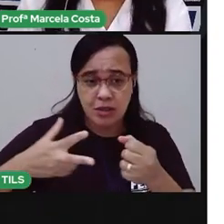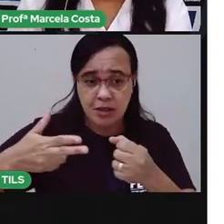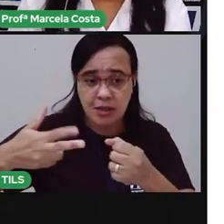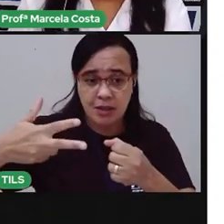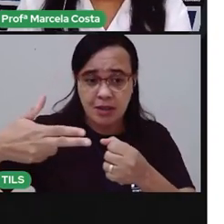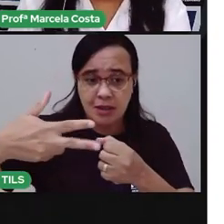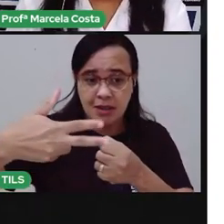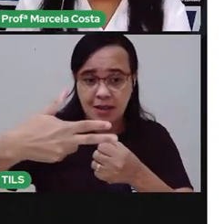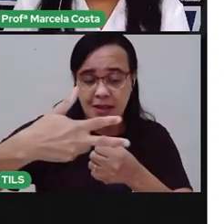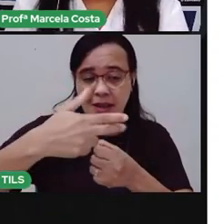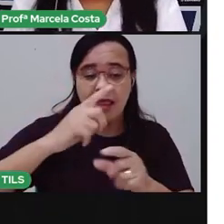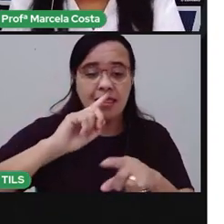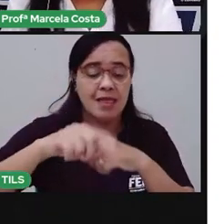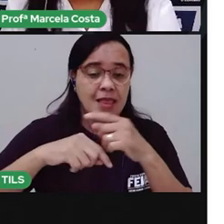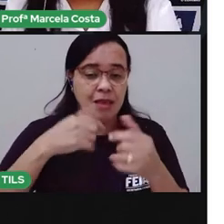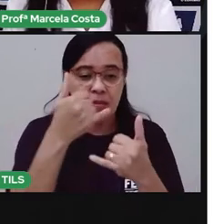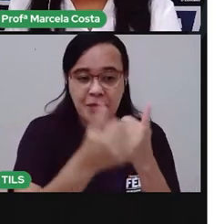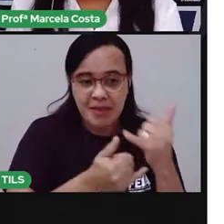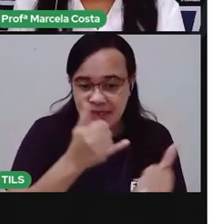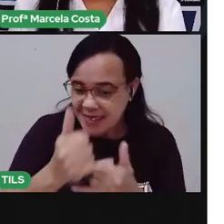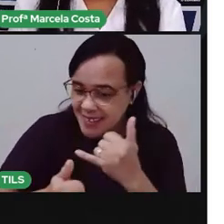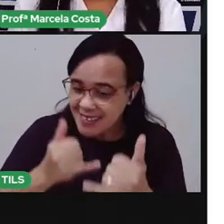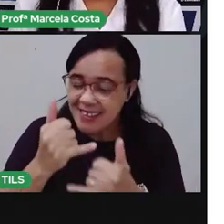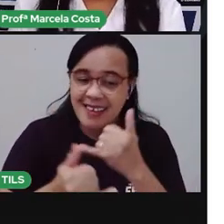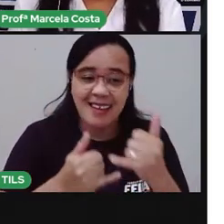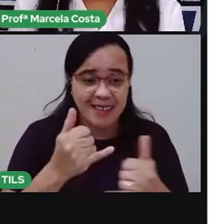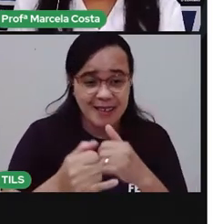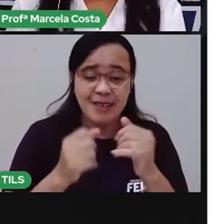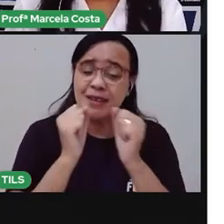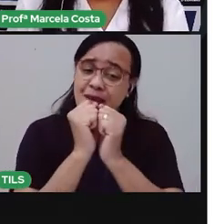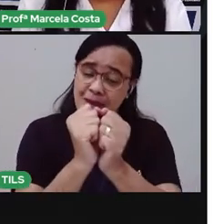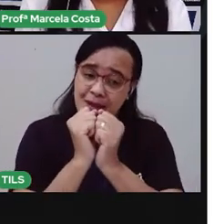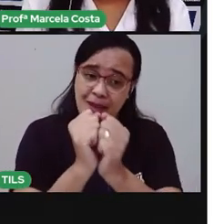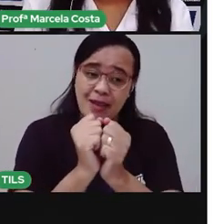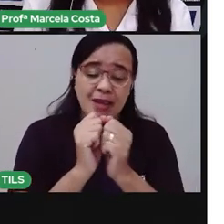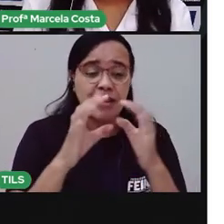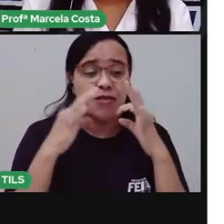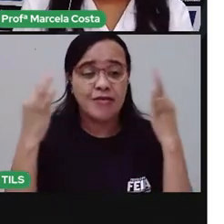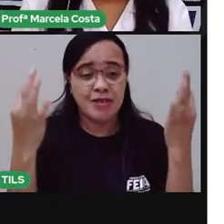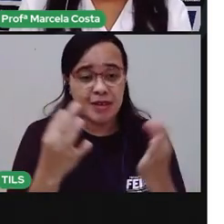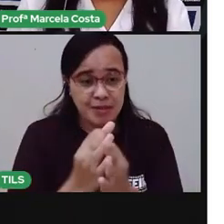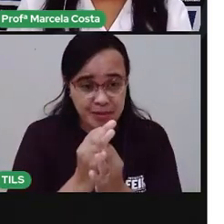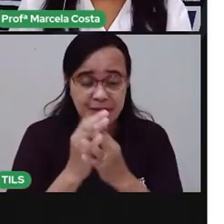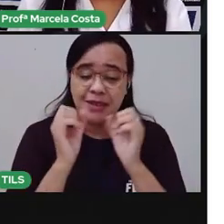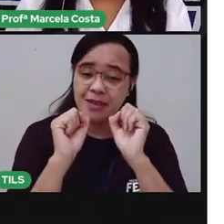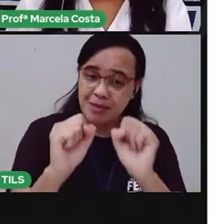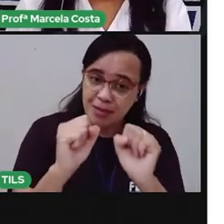joguinho de formação de palavras com o seu familiar Tá Você vai deixar a imagem